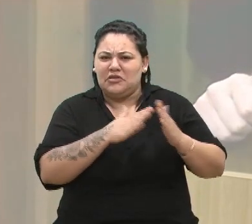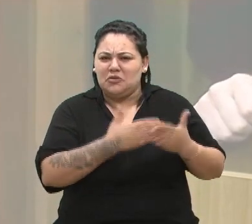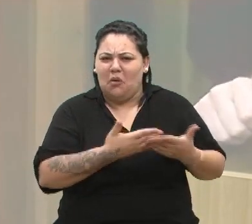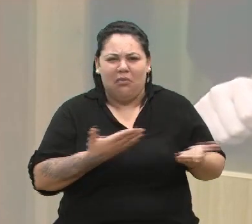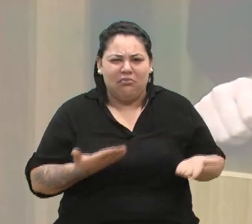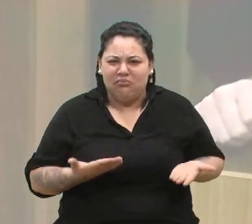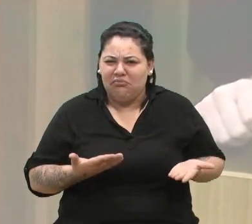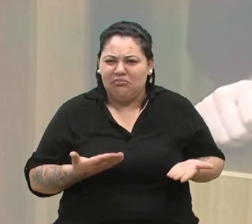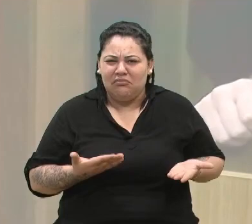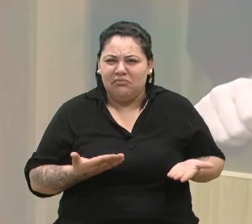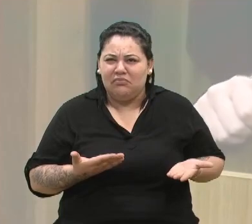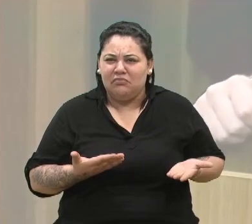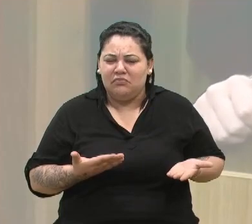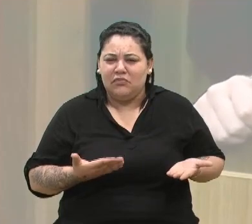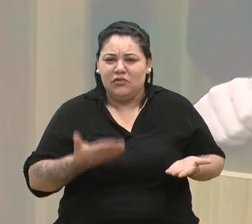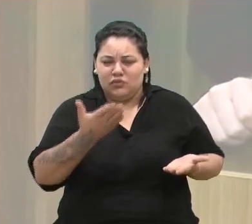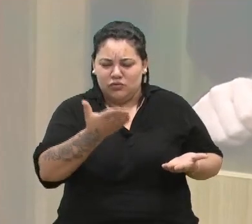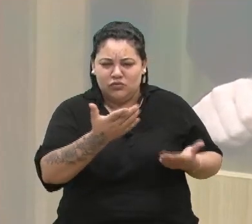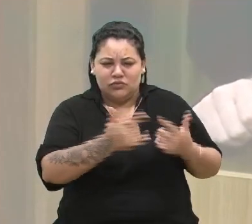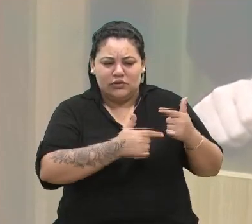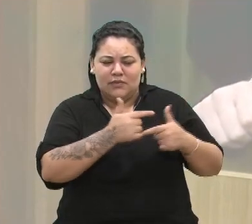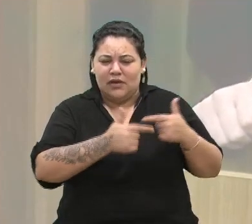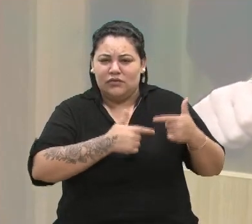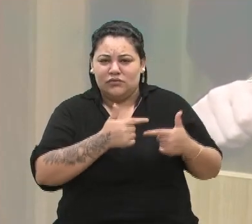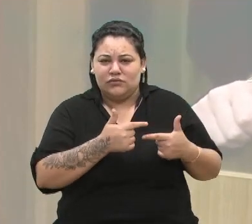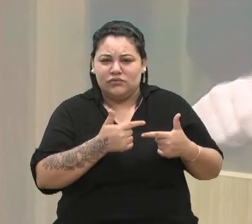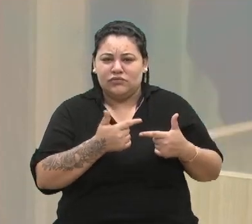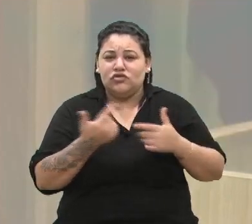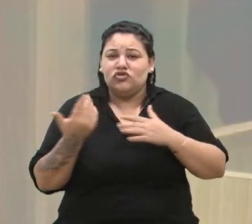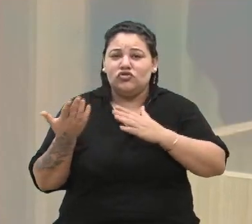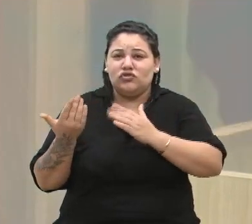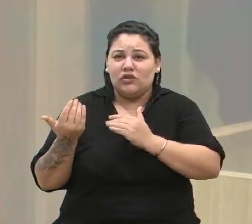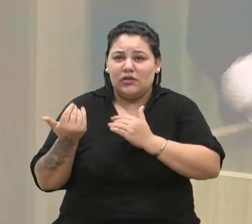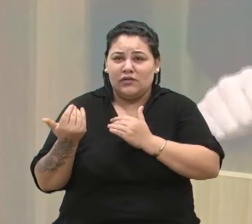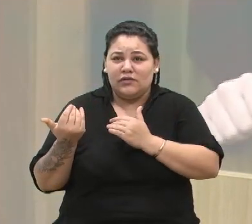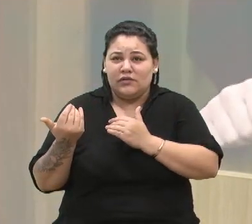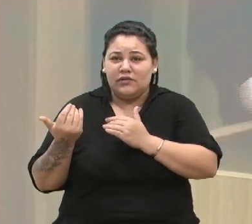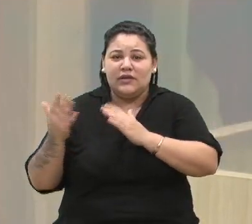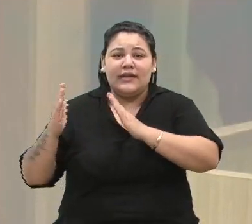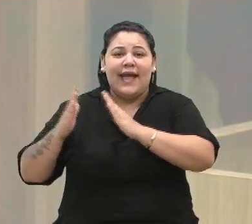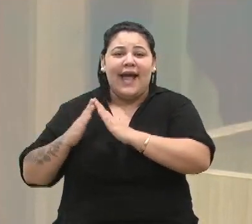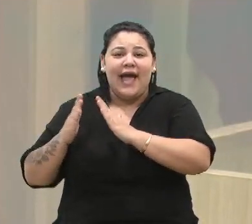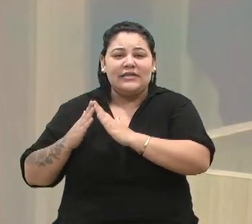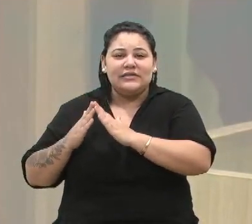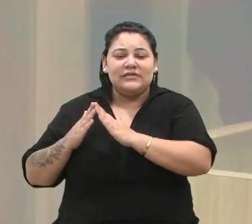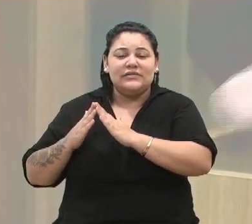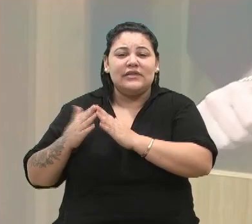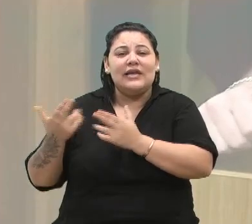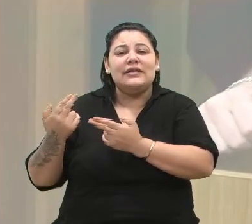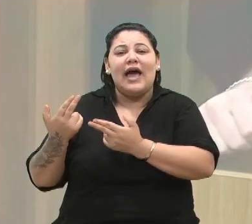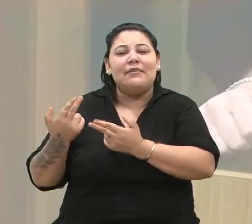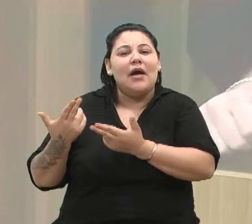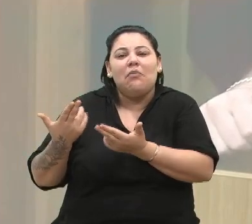O senhor que trabalhou na sua juventude, na Casa das Armas, quando